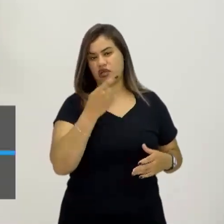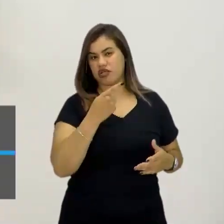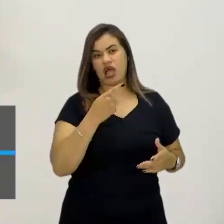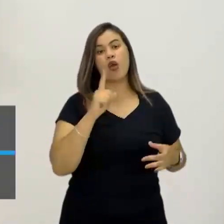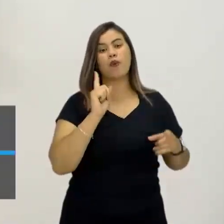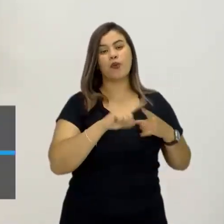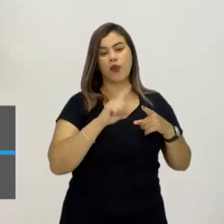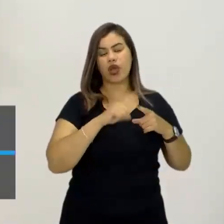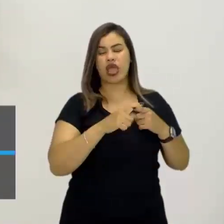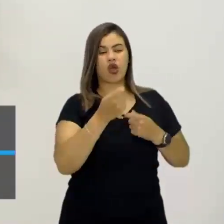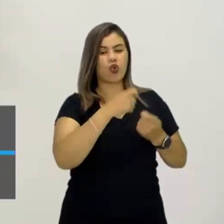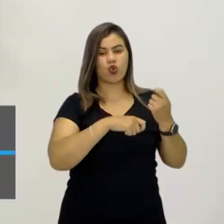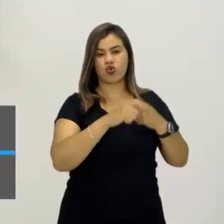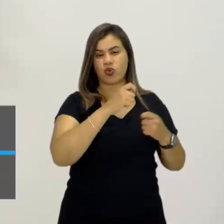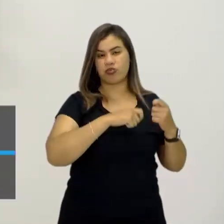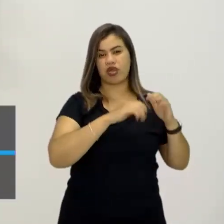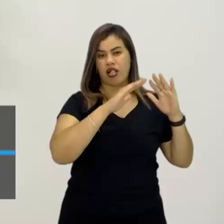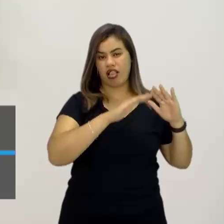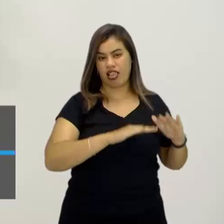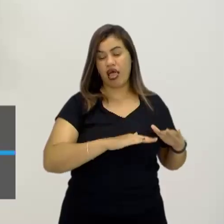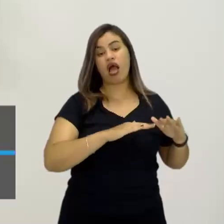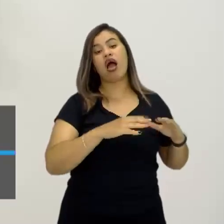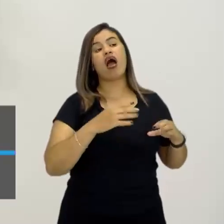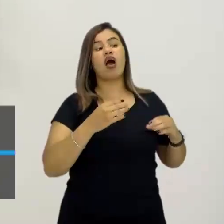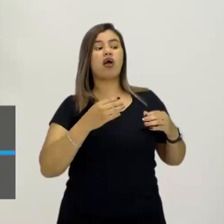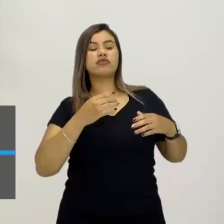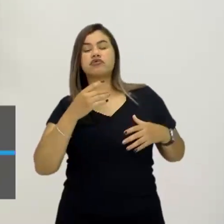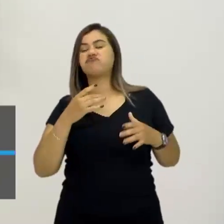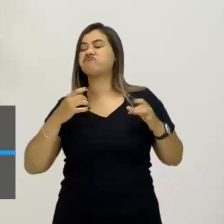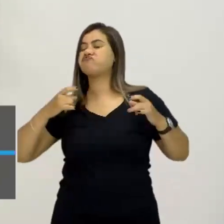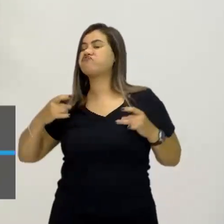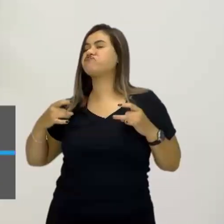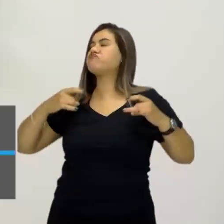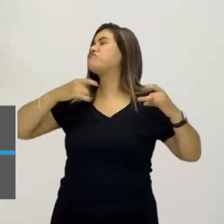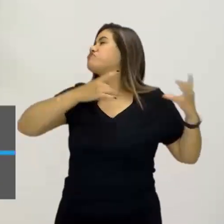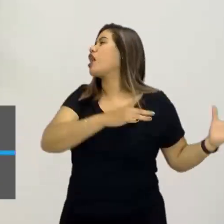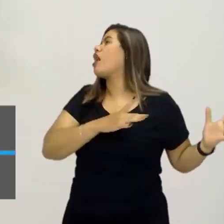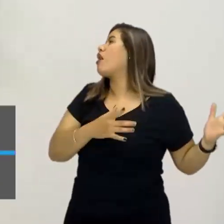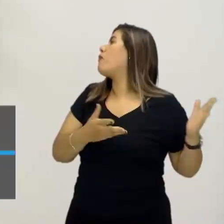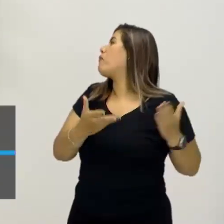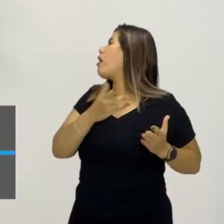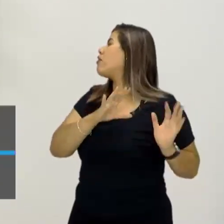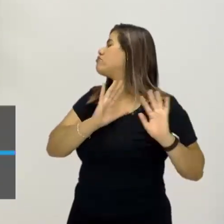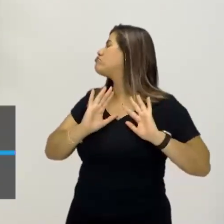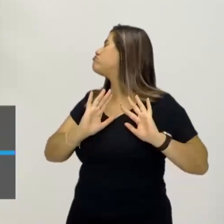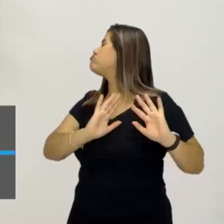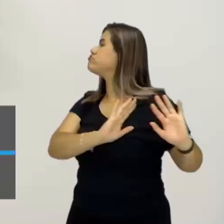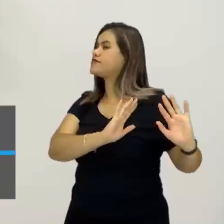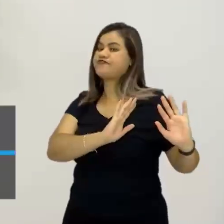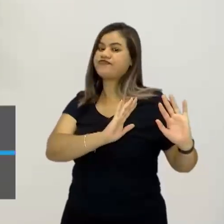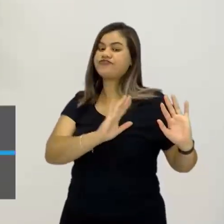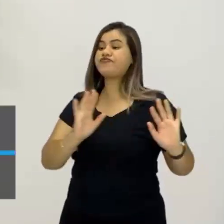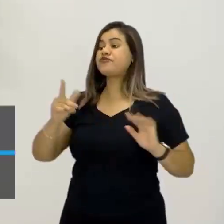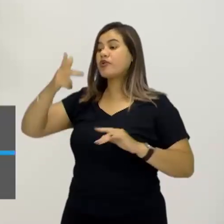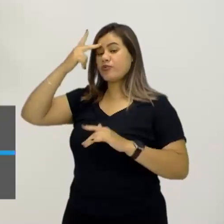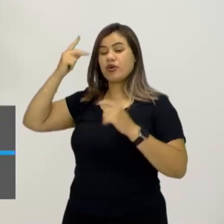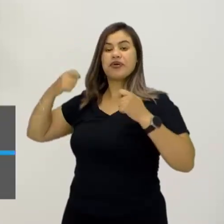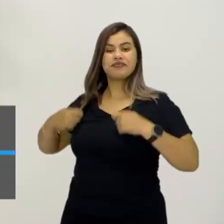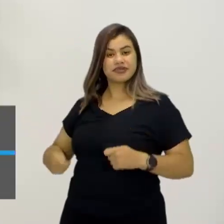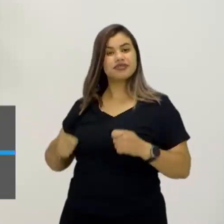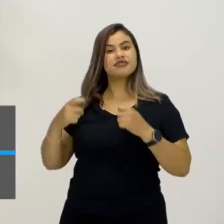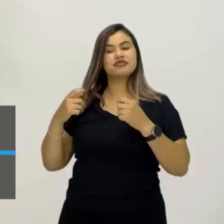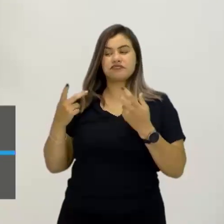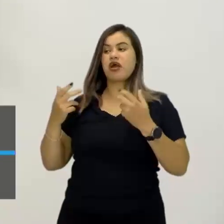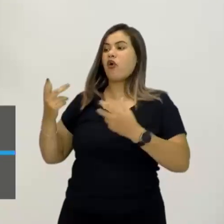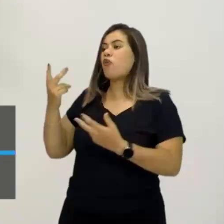determinada marca de tênis, elas estão automaticamente excluídas desse convívio. E nessa exclusão, elas têm outros